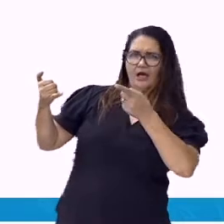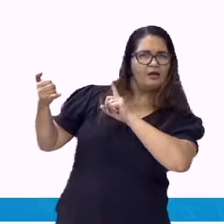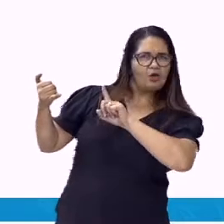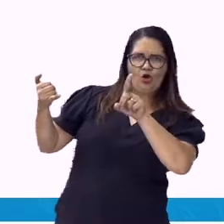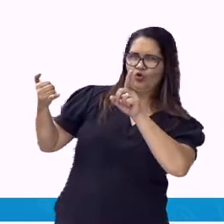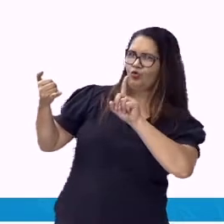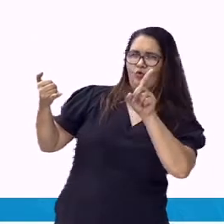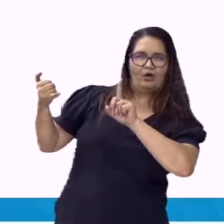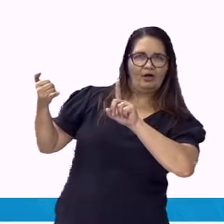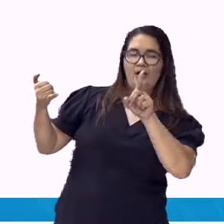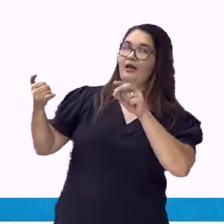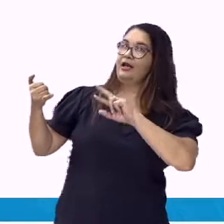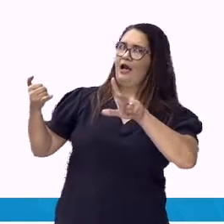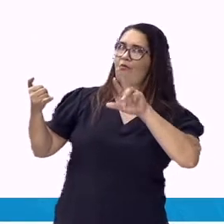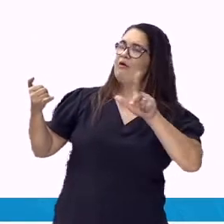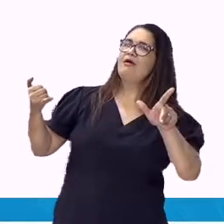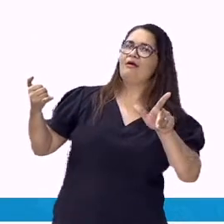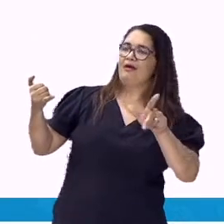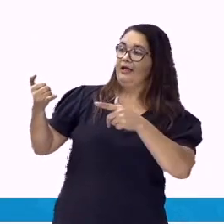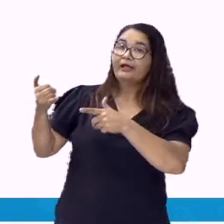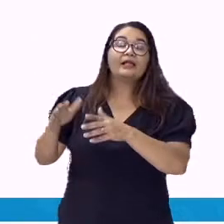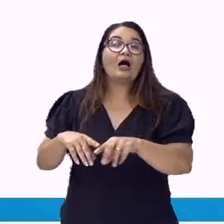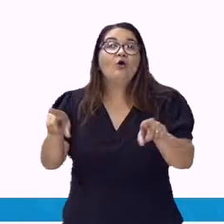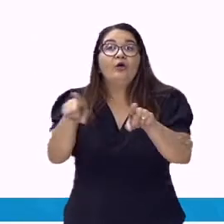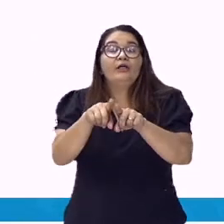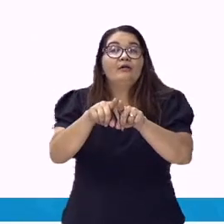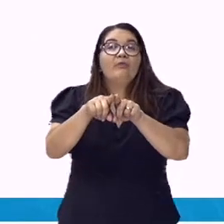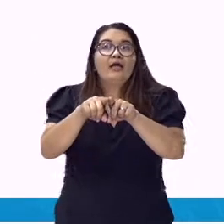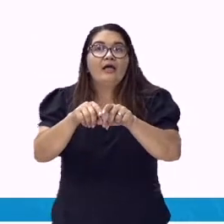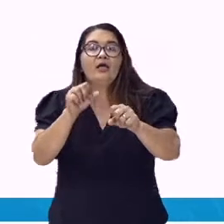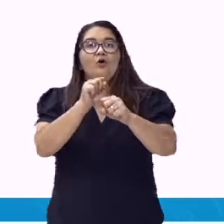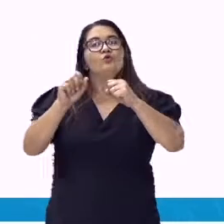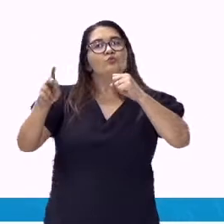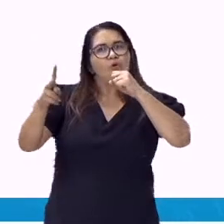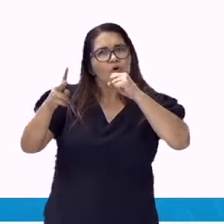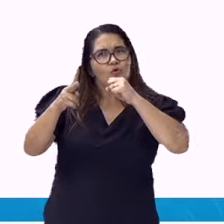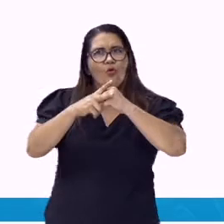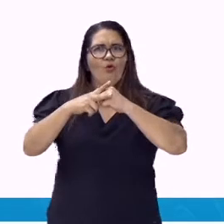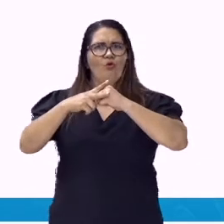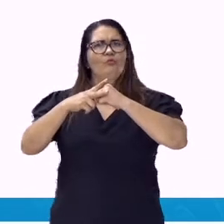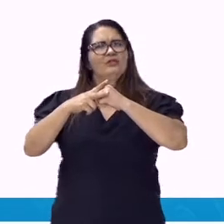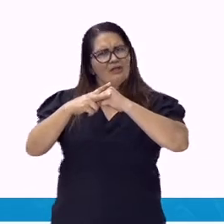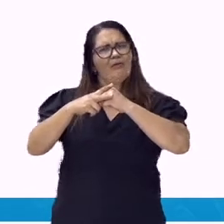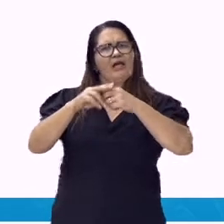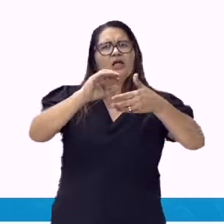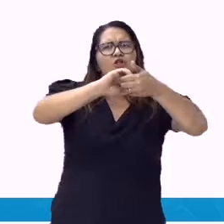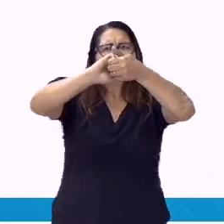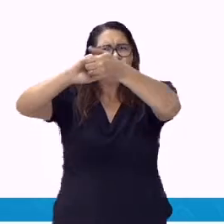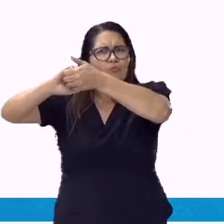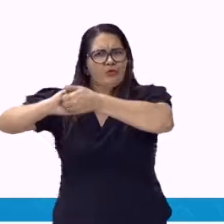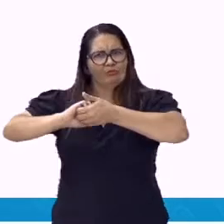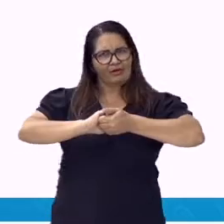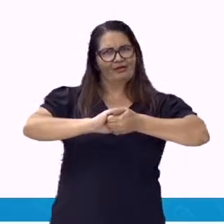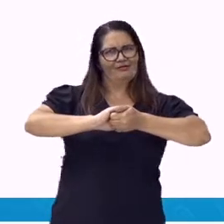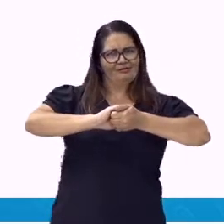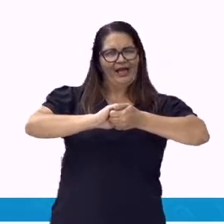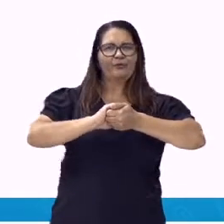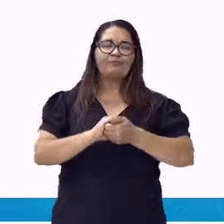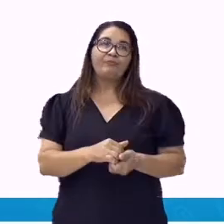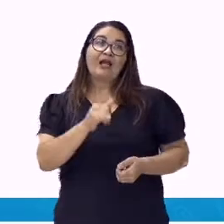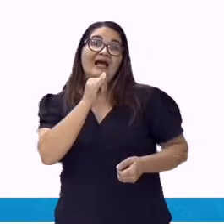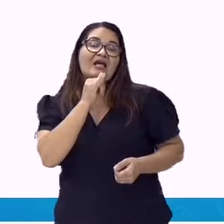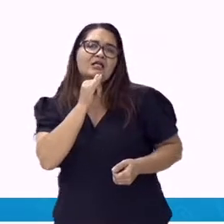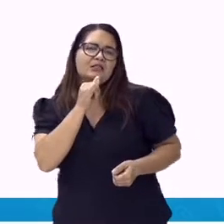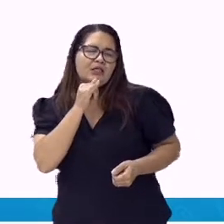Já sobre os pronomes de tratamento, aprendemos que eles representam as formas educadas de tratamento com as